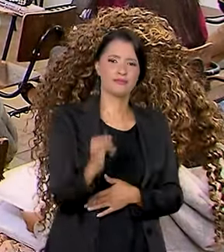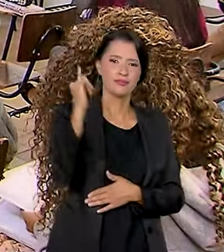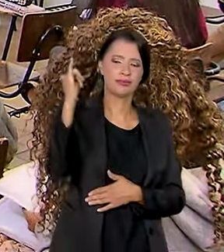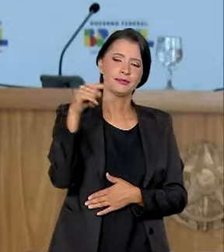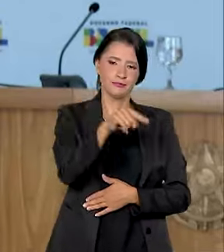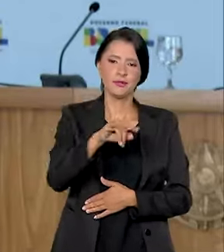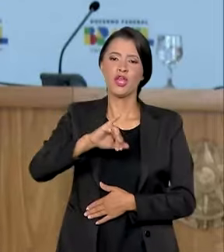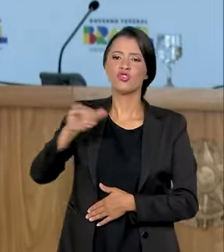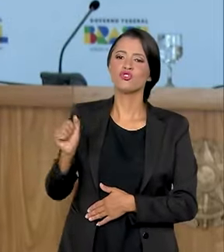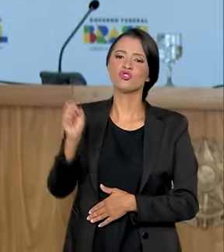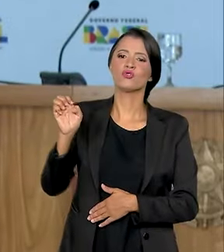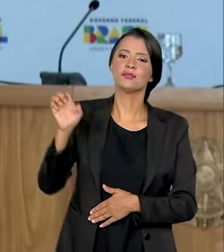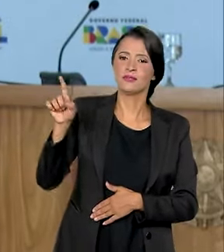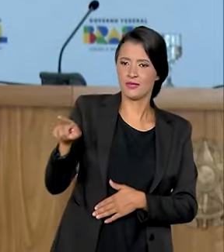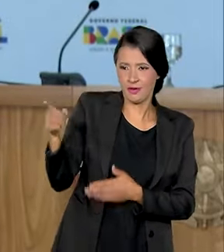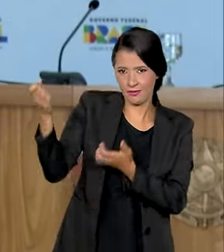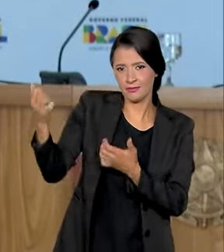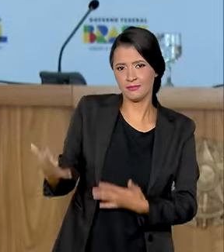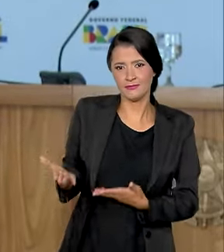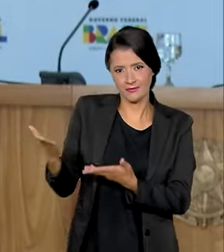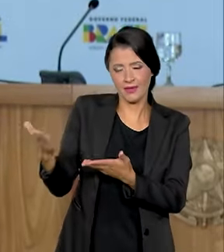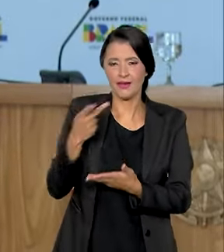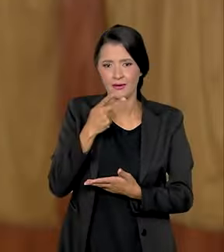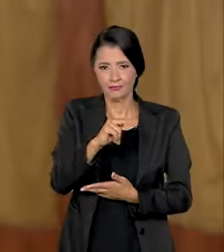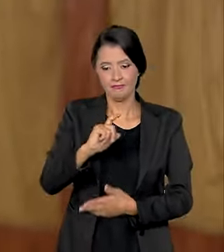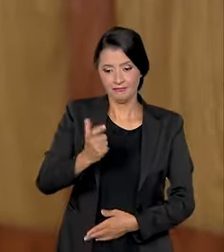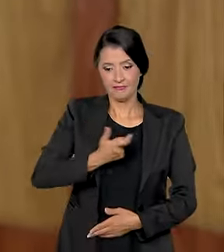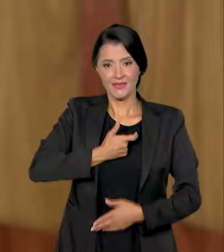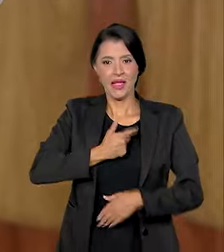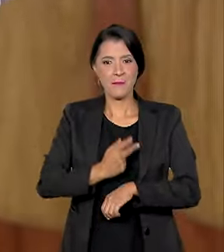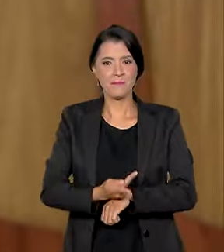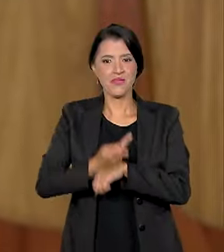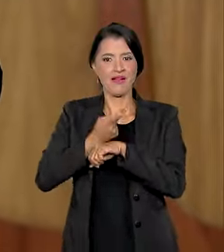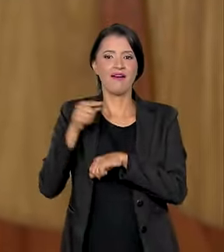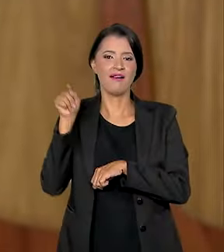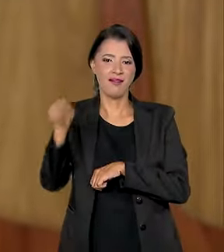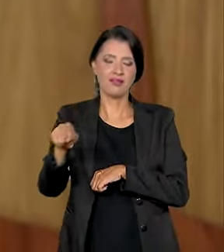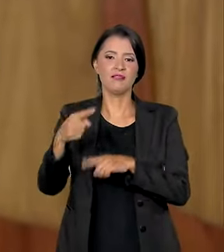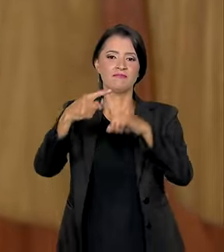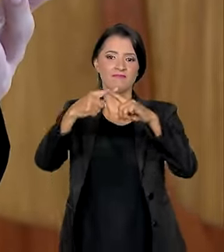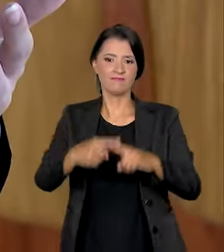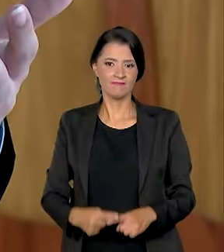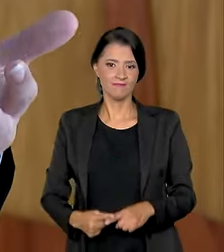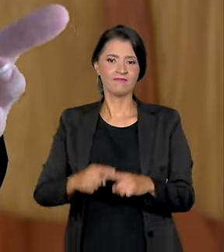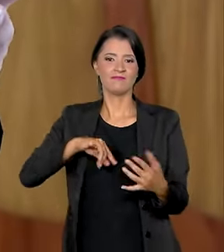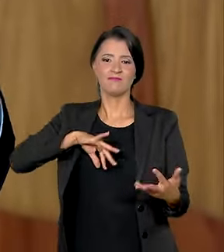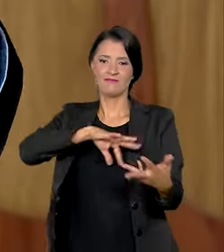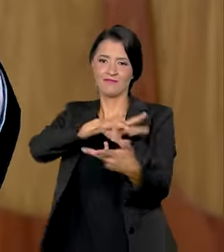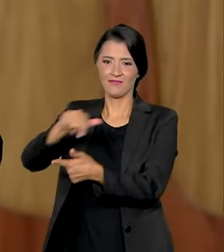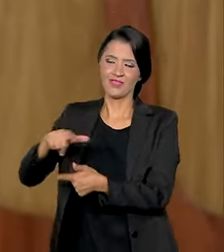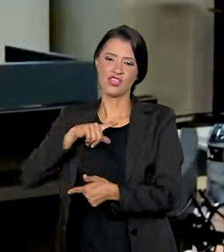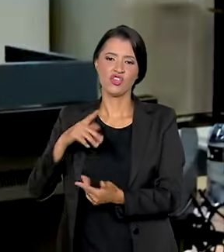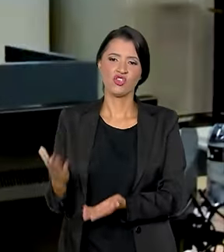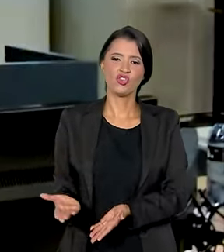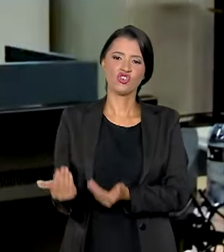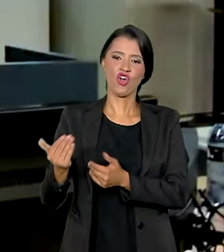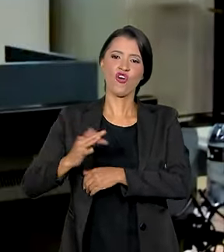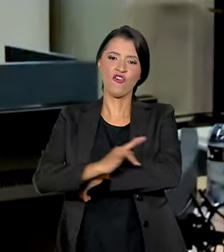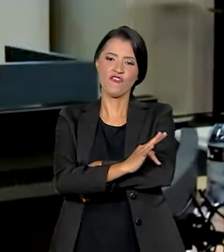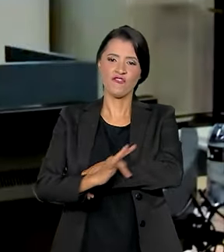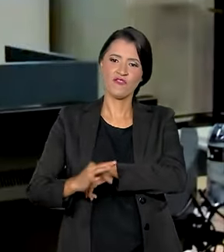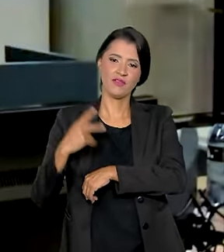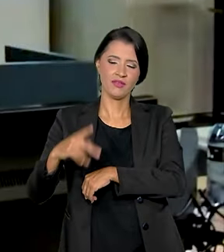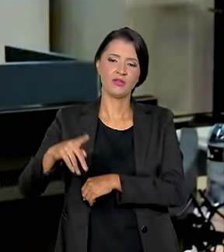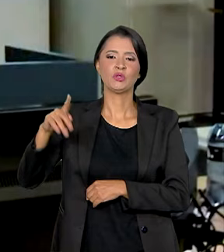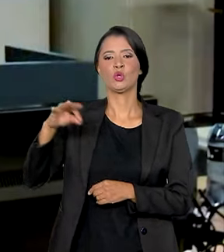precioso. José Eleutério que o diga. A medalha de prata ele ganhou no Torneio Internacional de Jovens